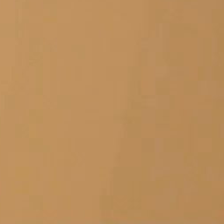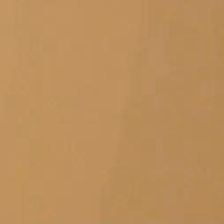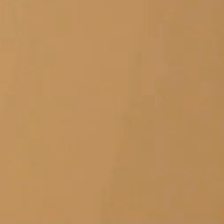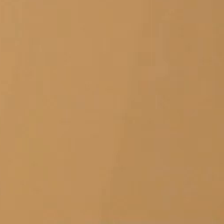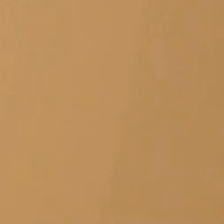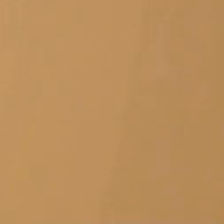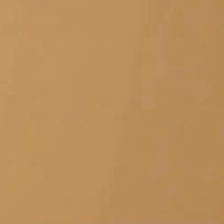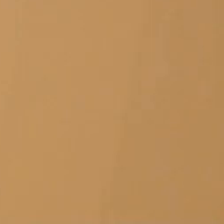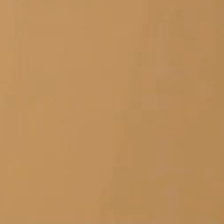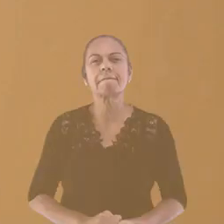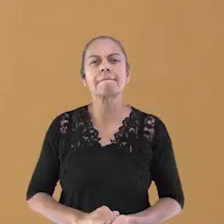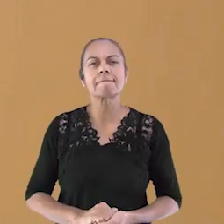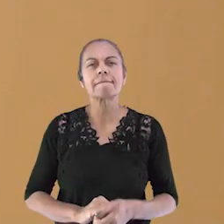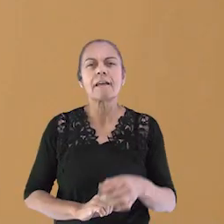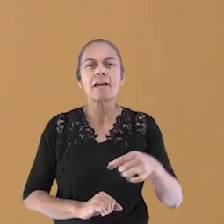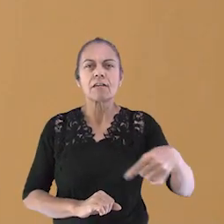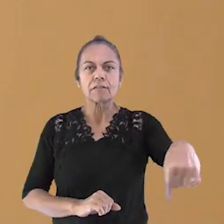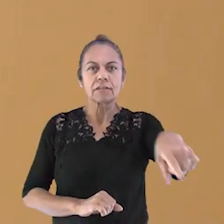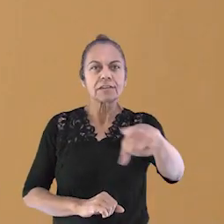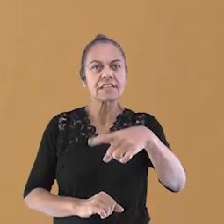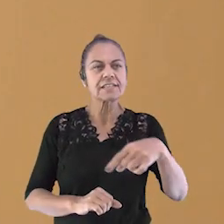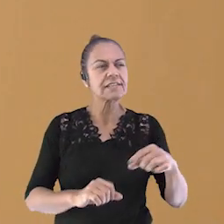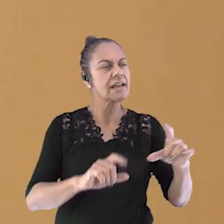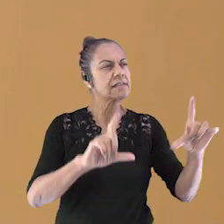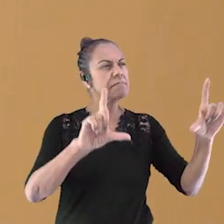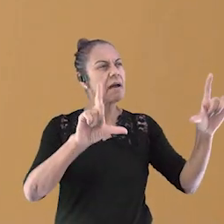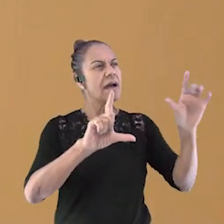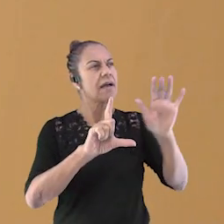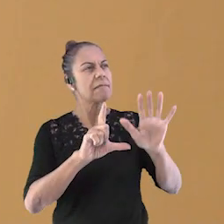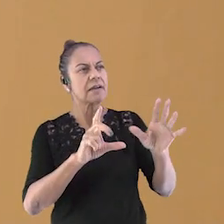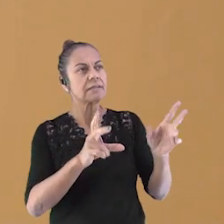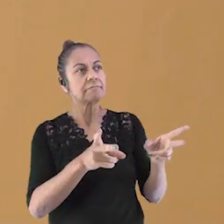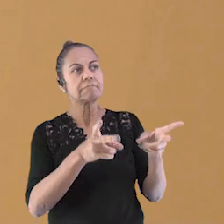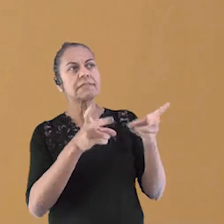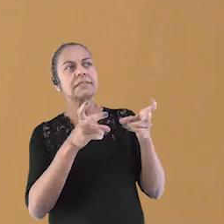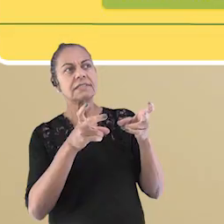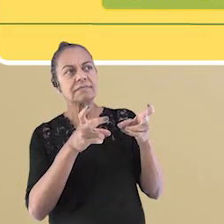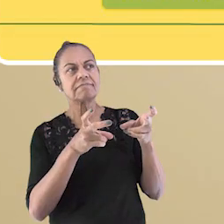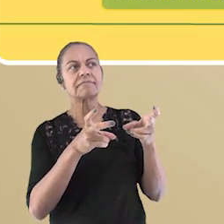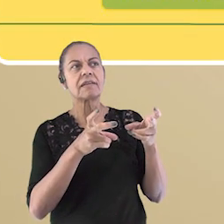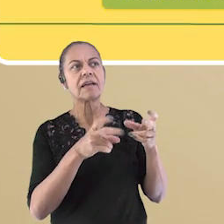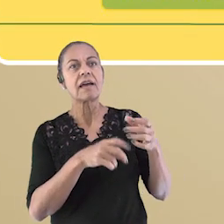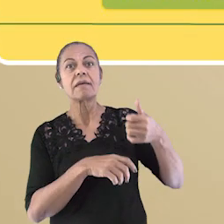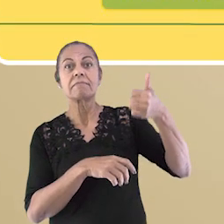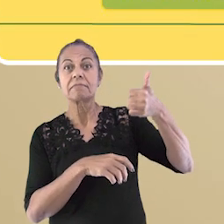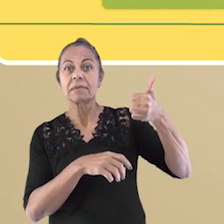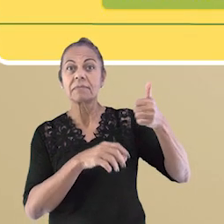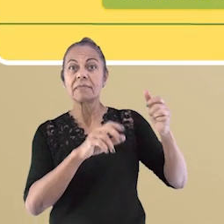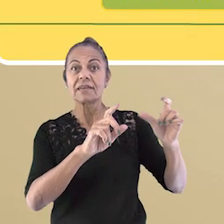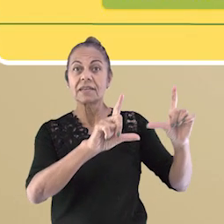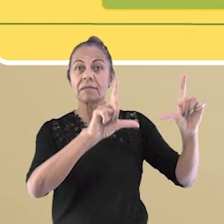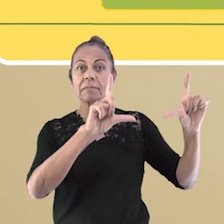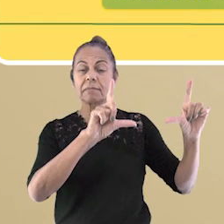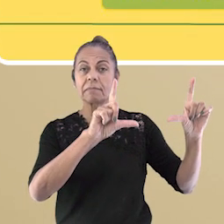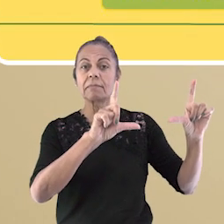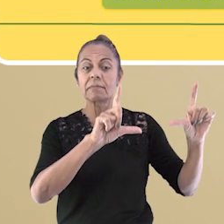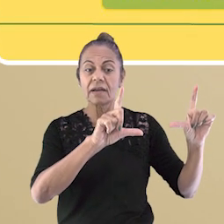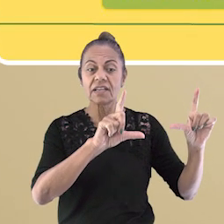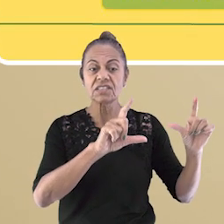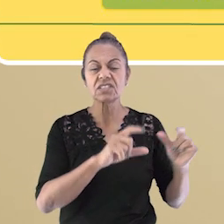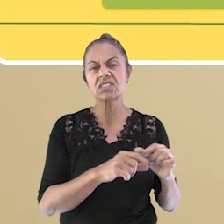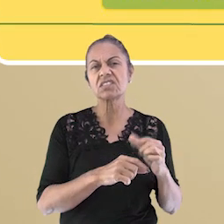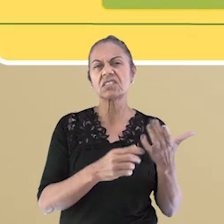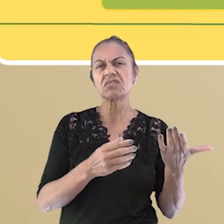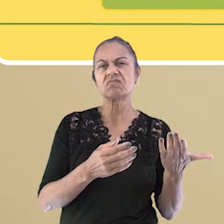O que vocês conseguem identificar em cada uma delas? Exatamente. A primeira imagem mostra uma rua com menos